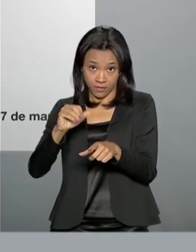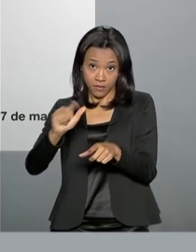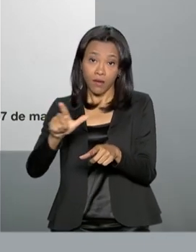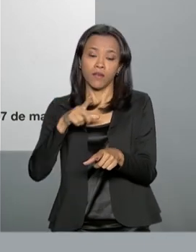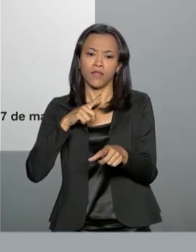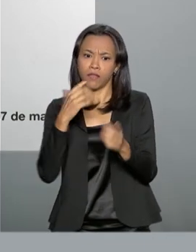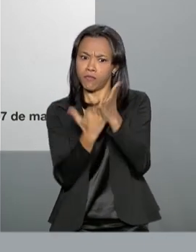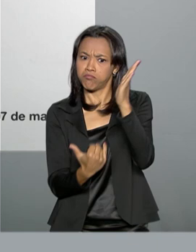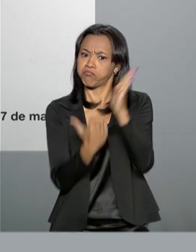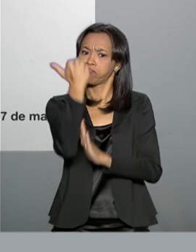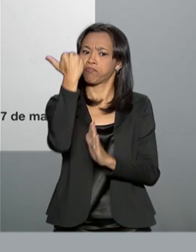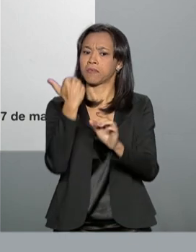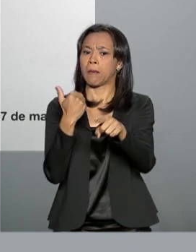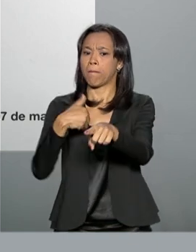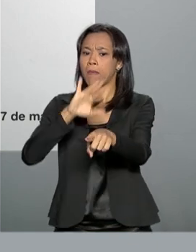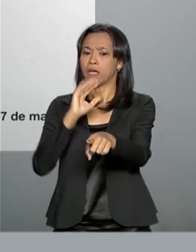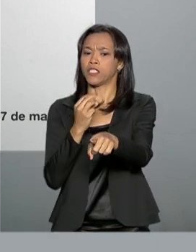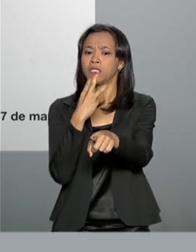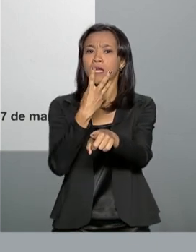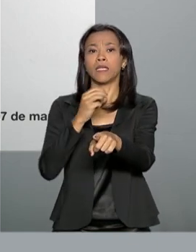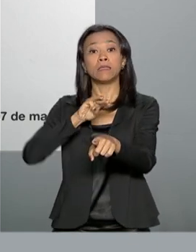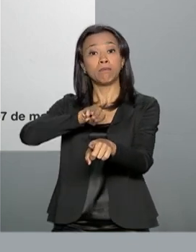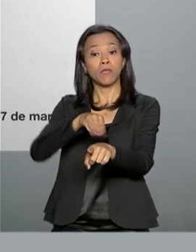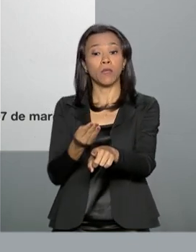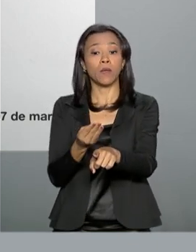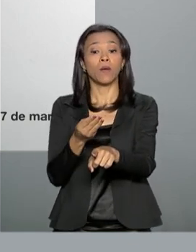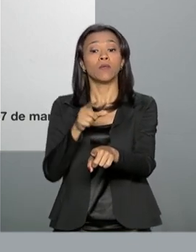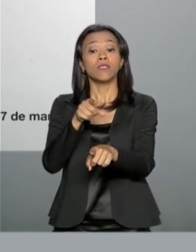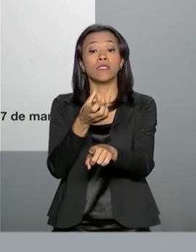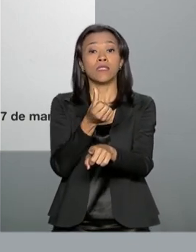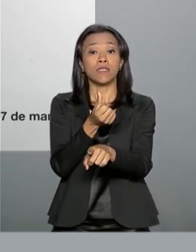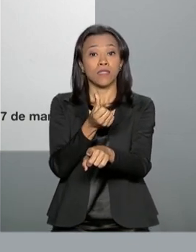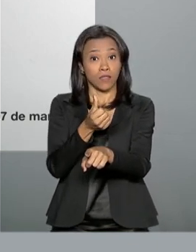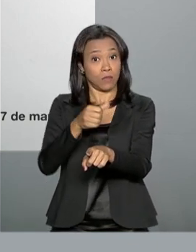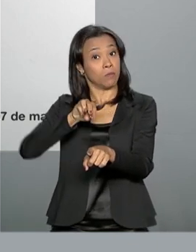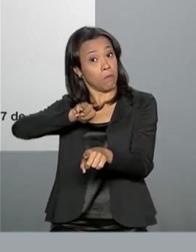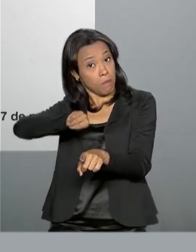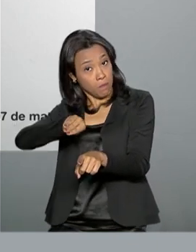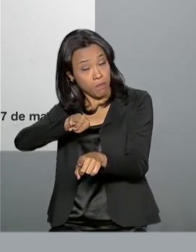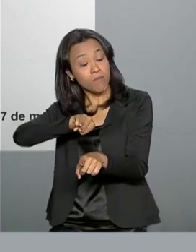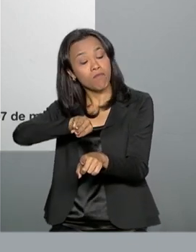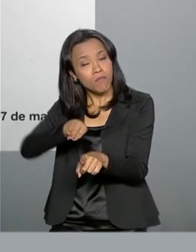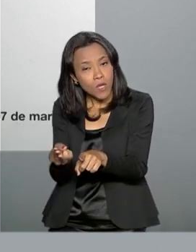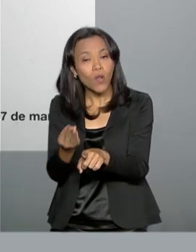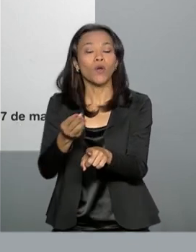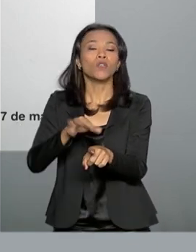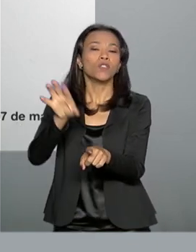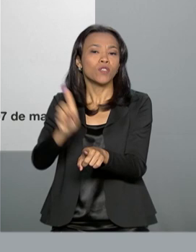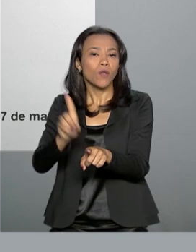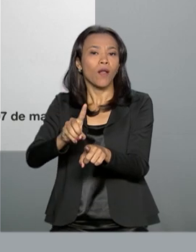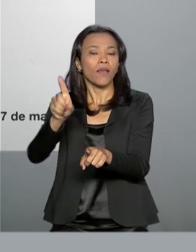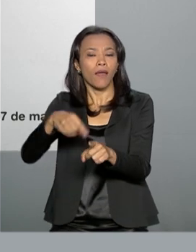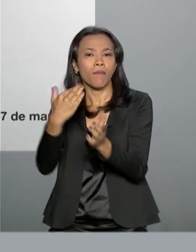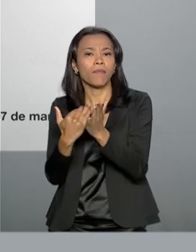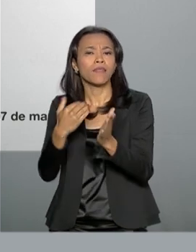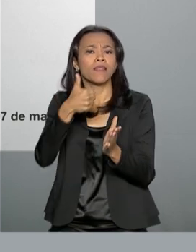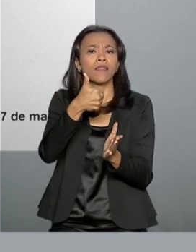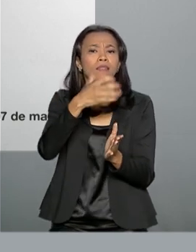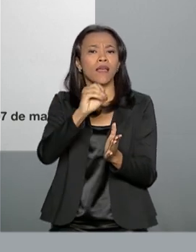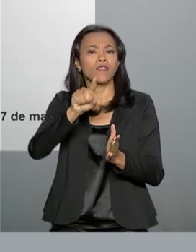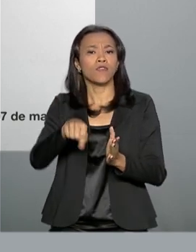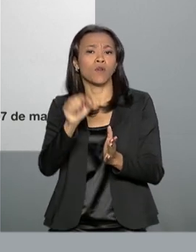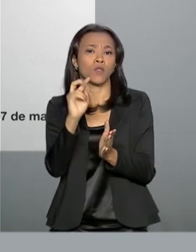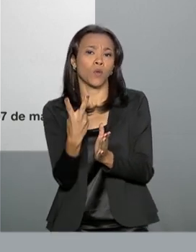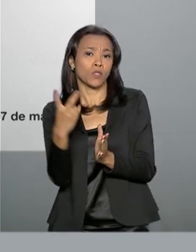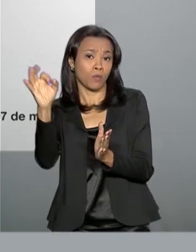superávit de mais de 3 bilhões e 600 milhões de dólares, valor que é 10,2% superior